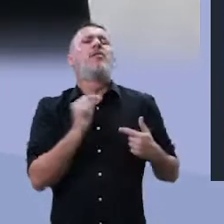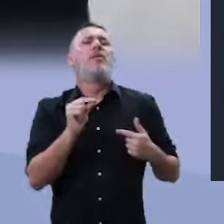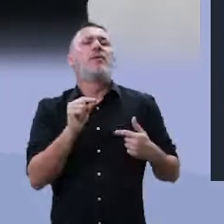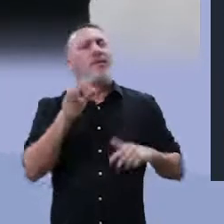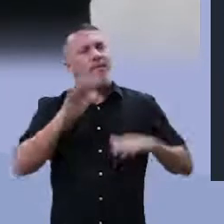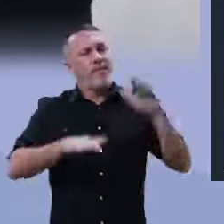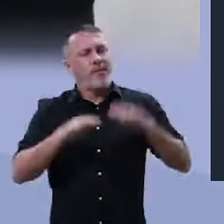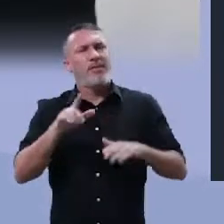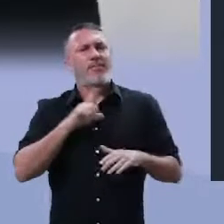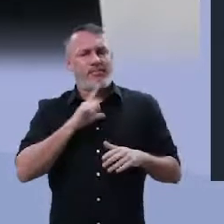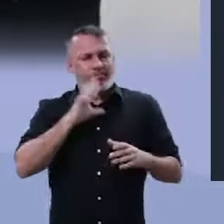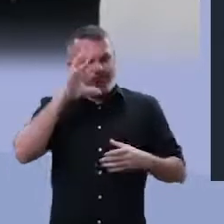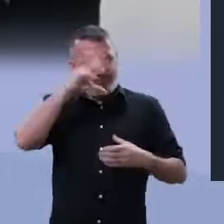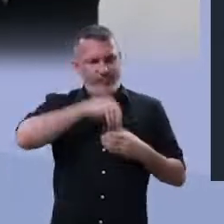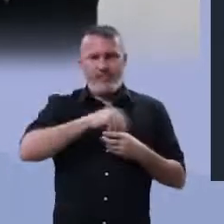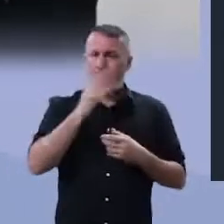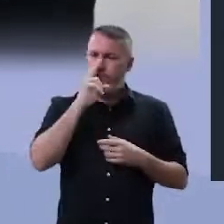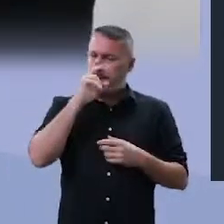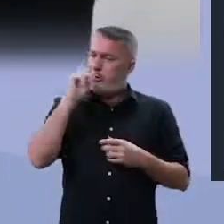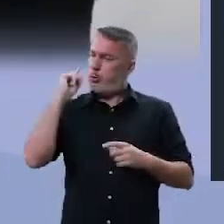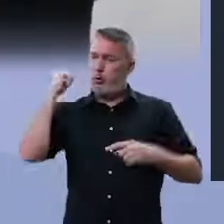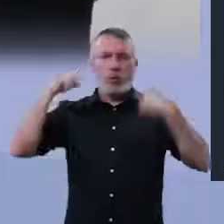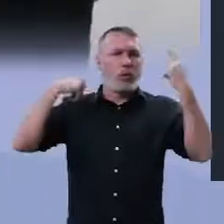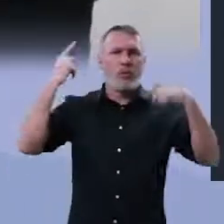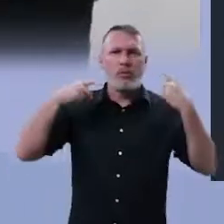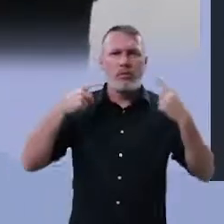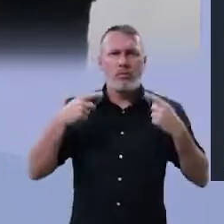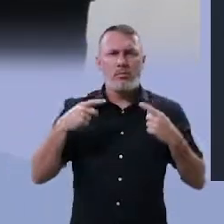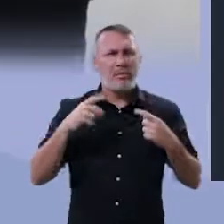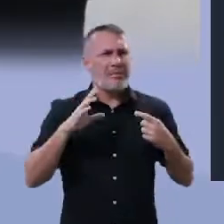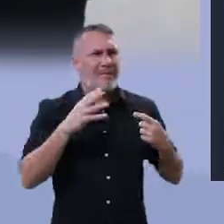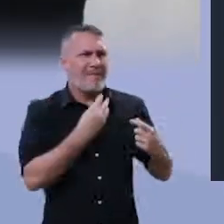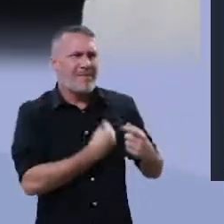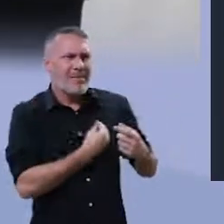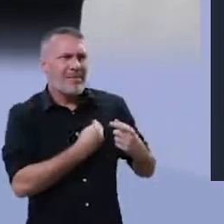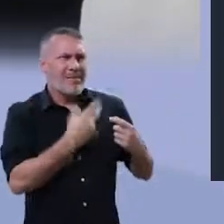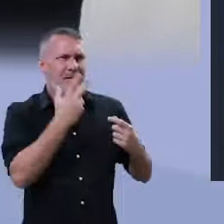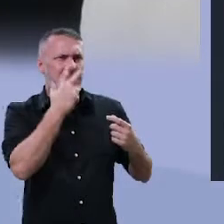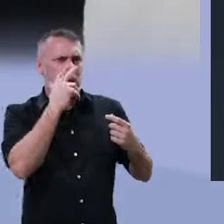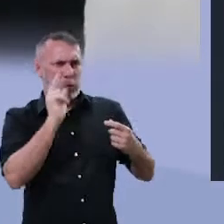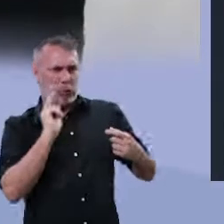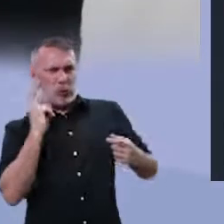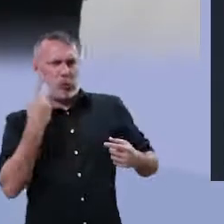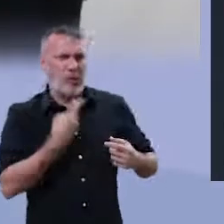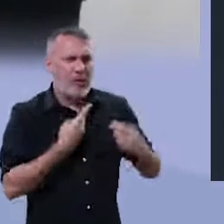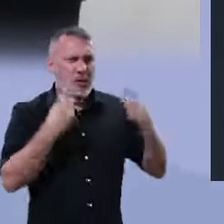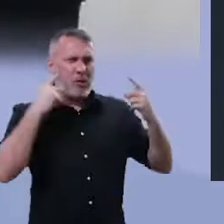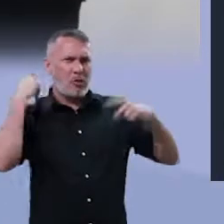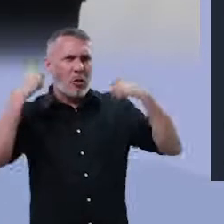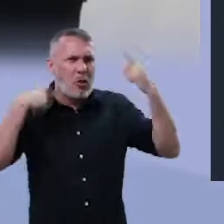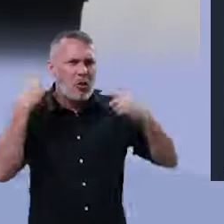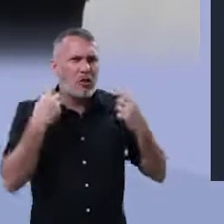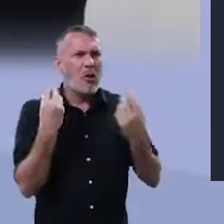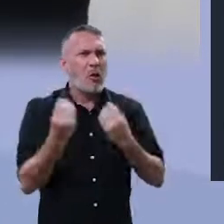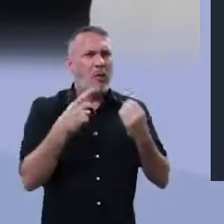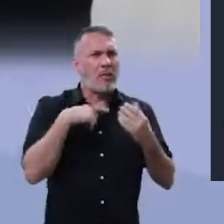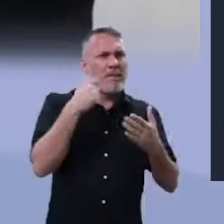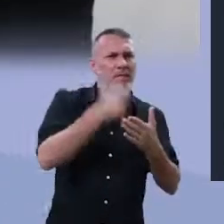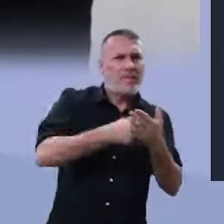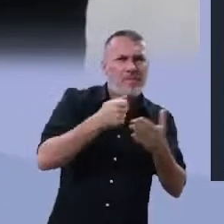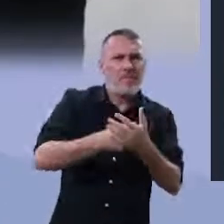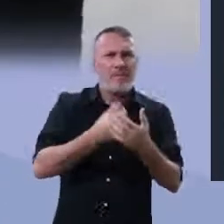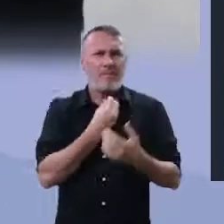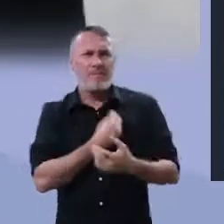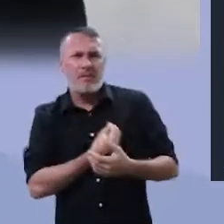vezes nos revira do avesso. E aí você fala, como assim? A vida nos revira do avesso? eu estou